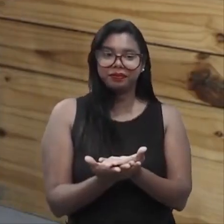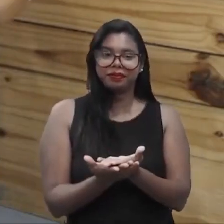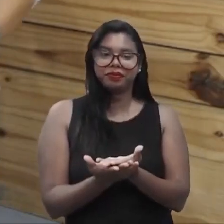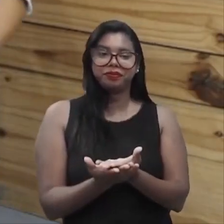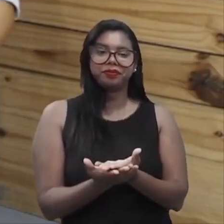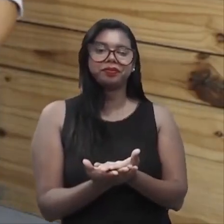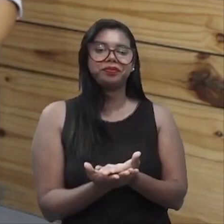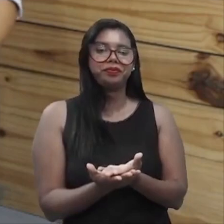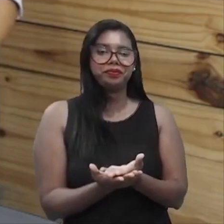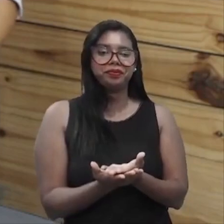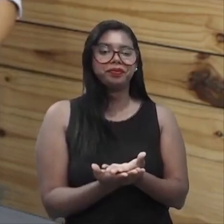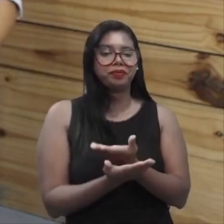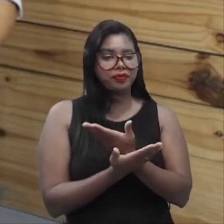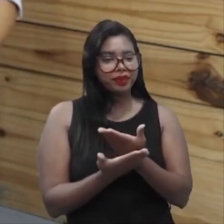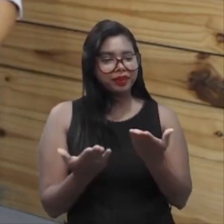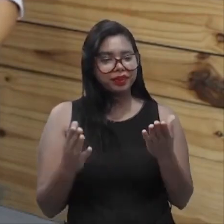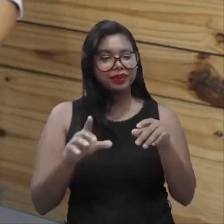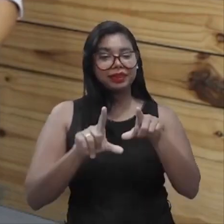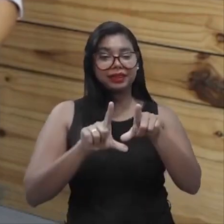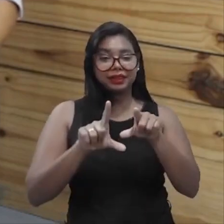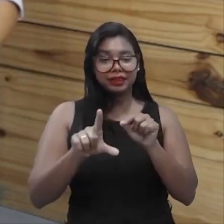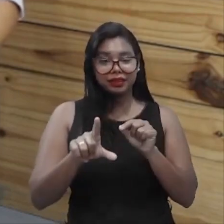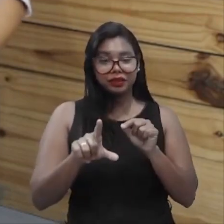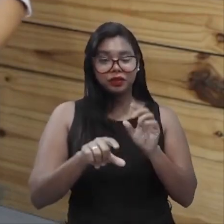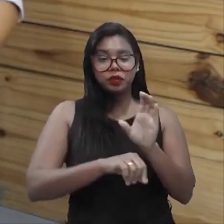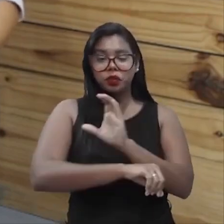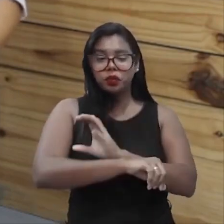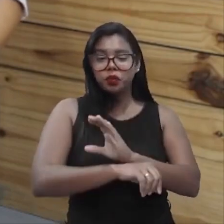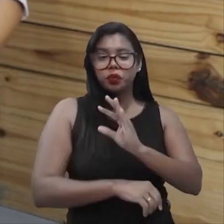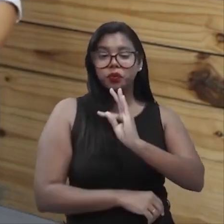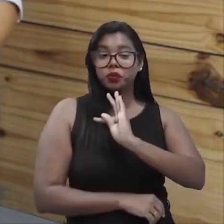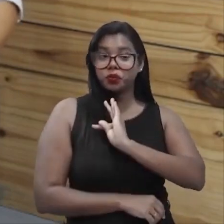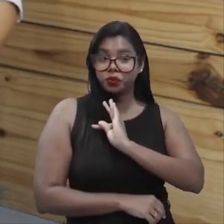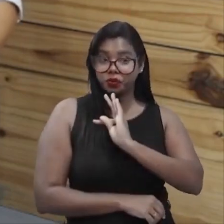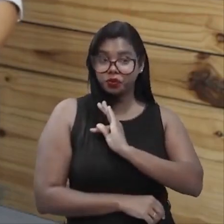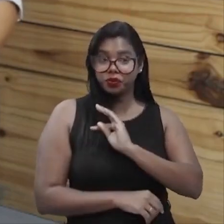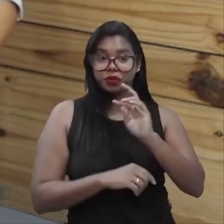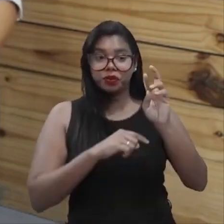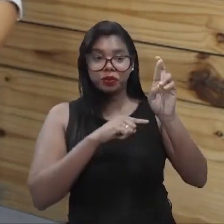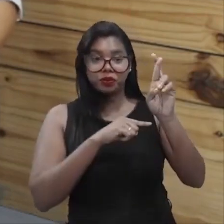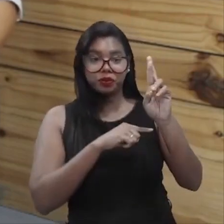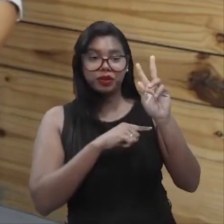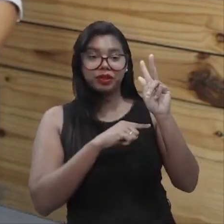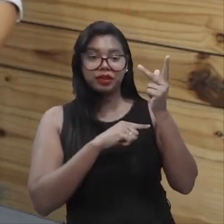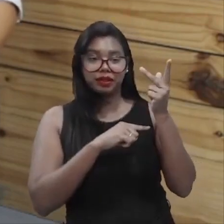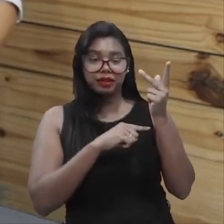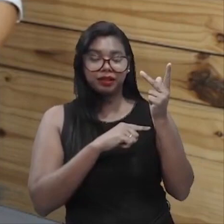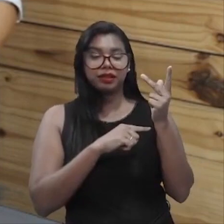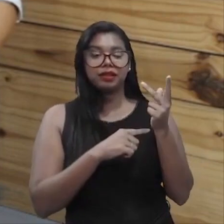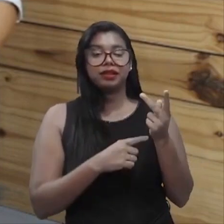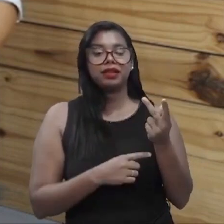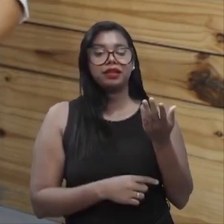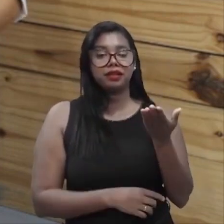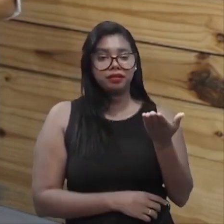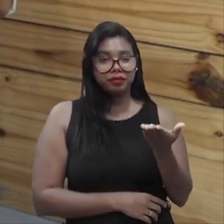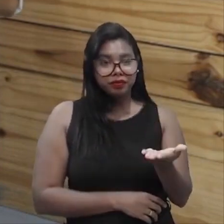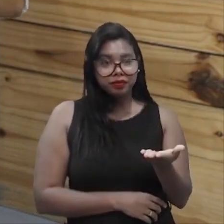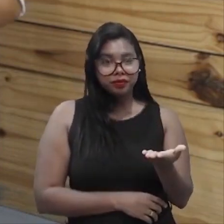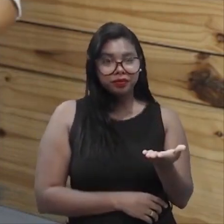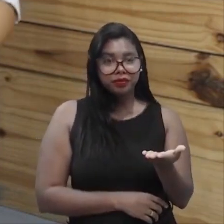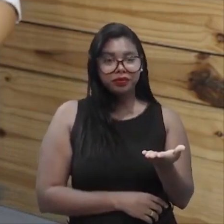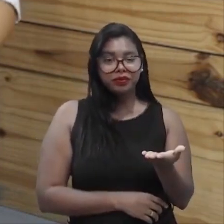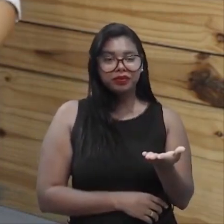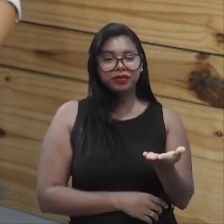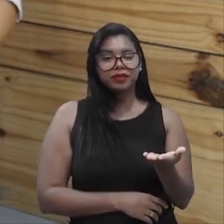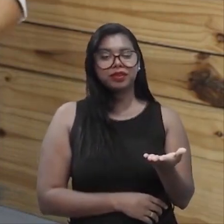aluna que fez a opção de escolher o curso técnico em recursos humanos, então, ele já passa para